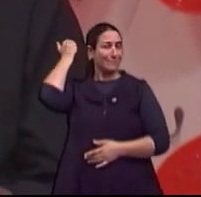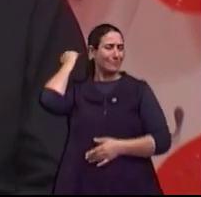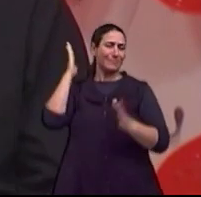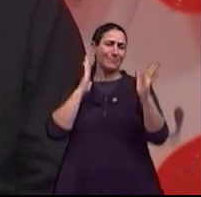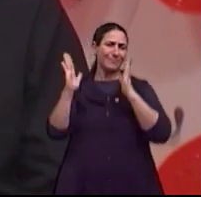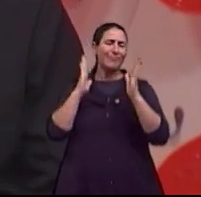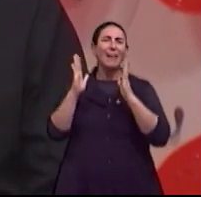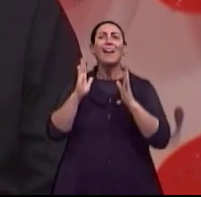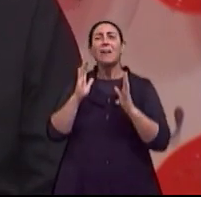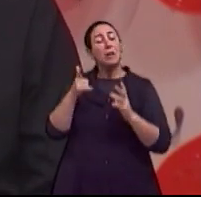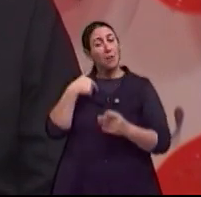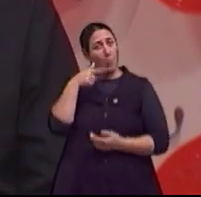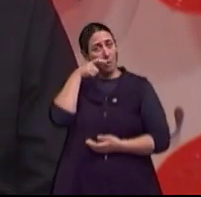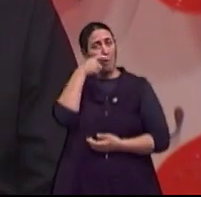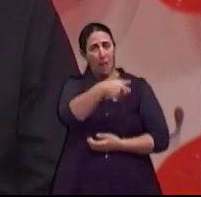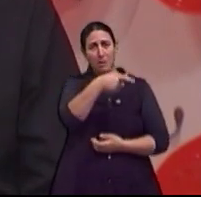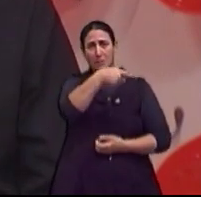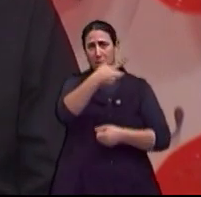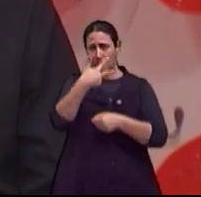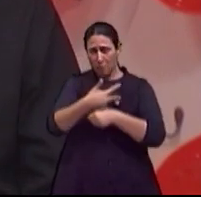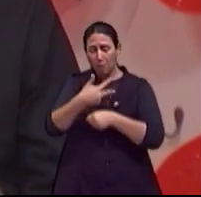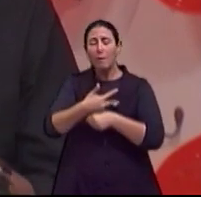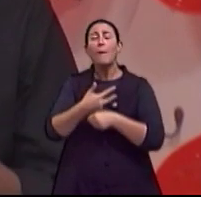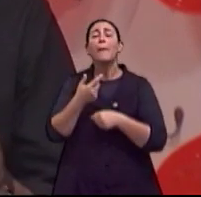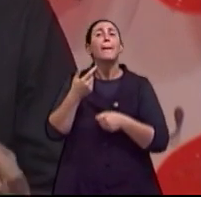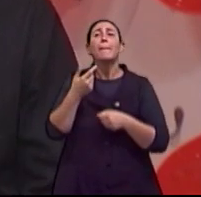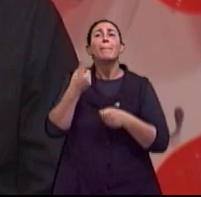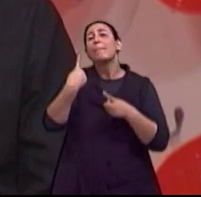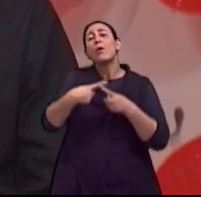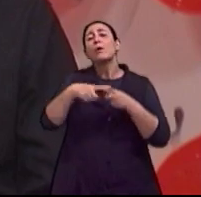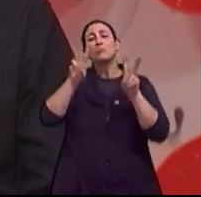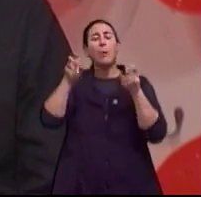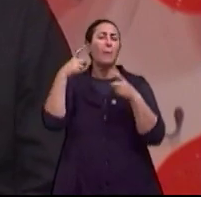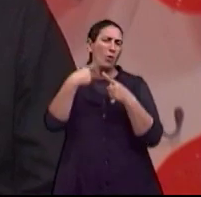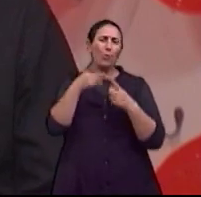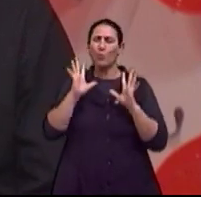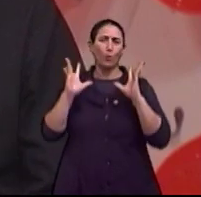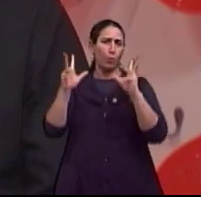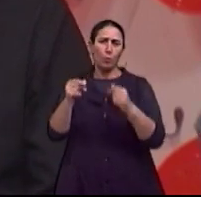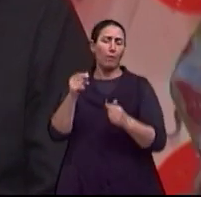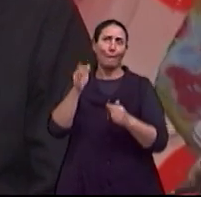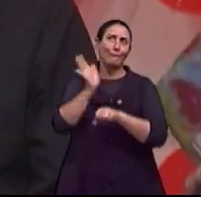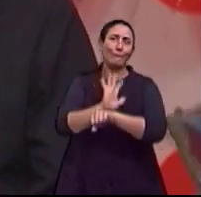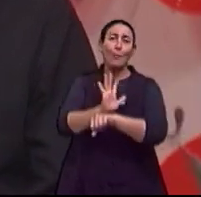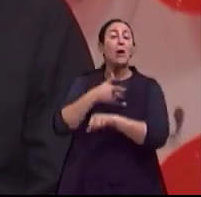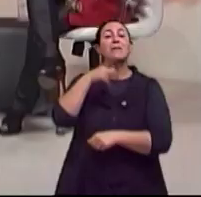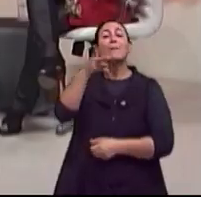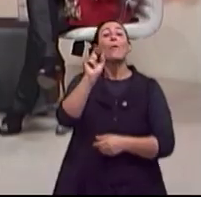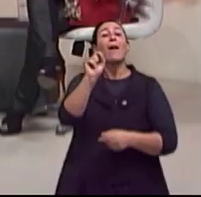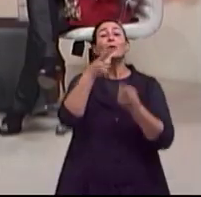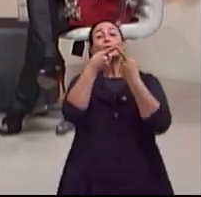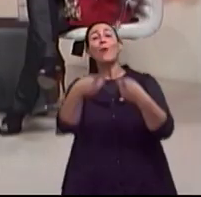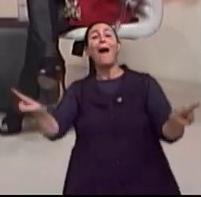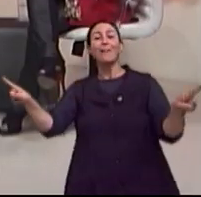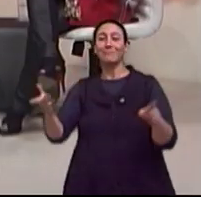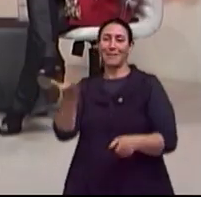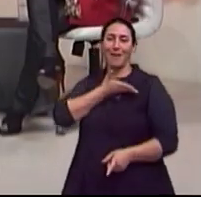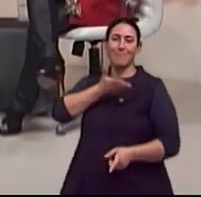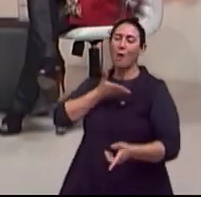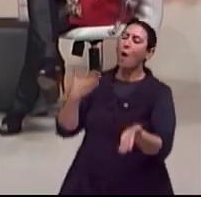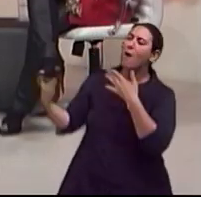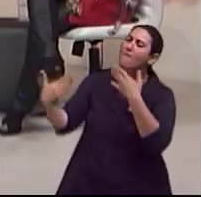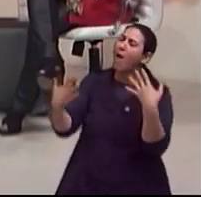fiquei interessado na história. Como muitos outros filmes meus, nasciam num churrasco. Churrasco entre amigos.